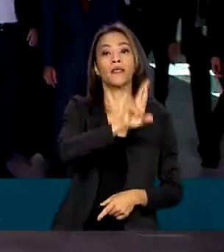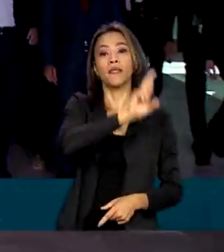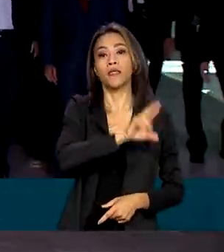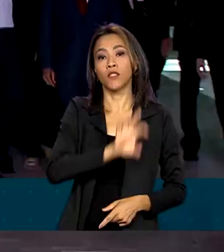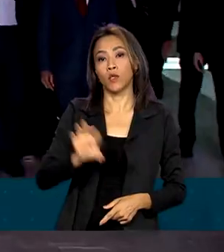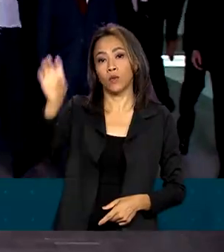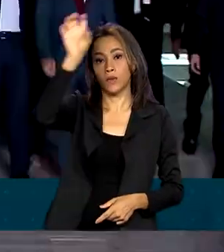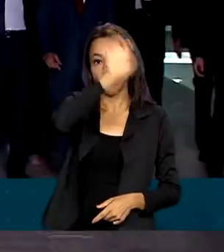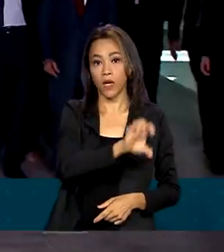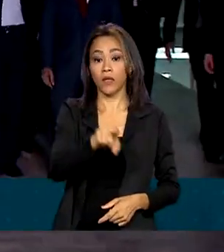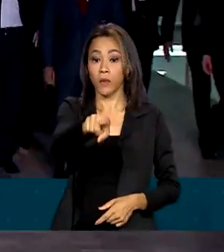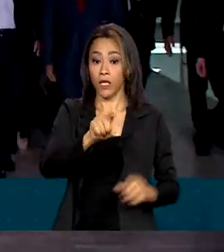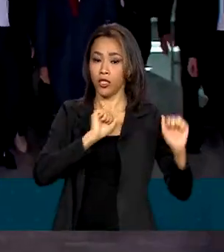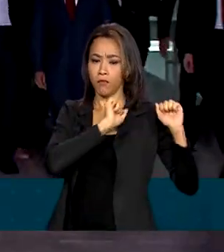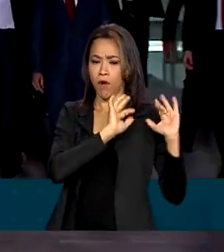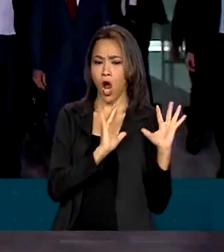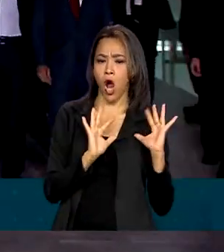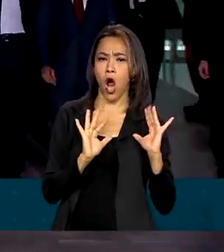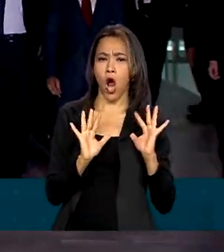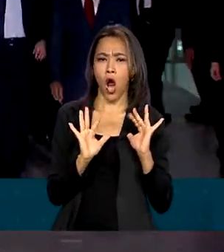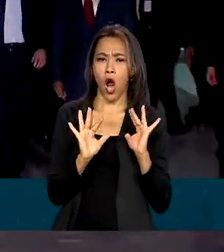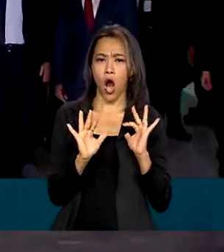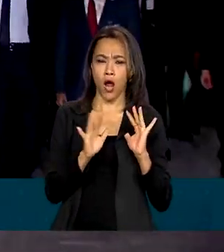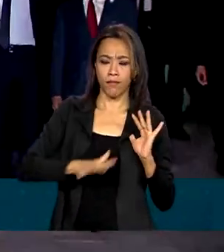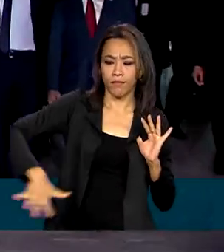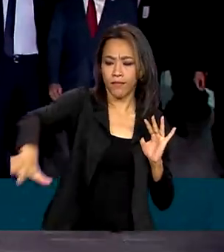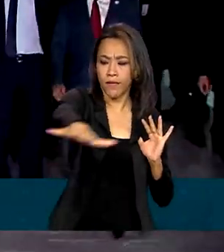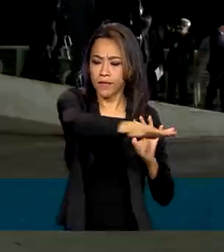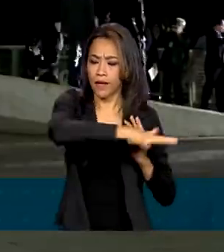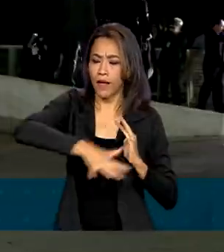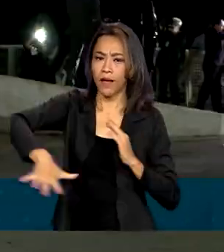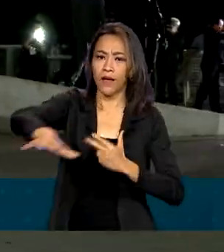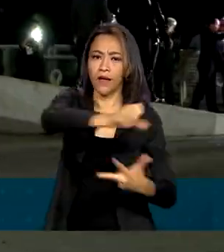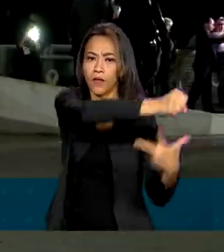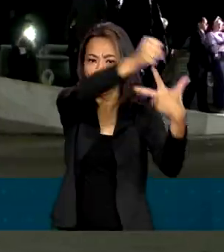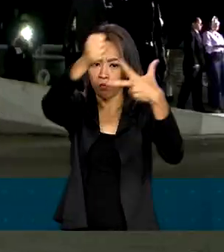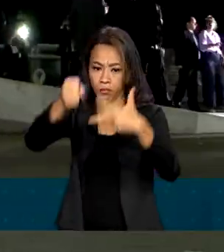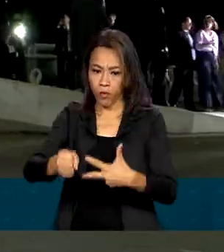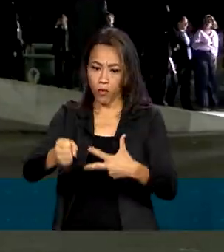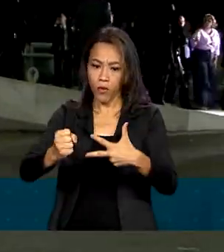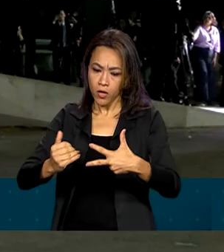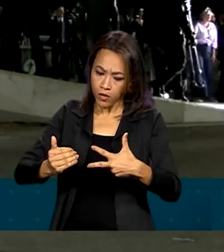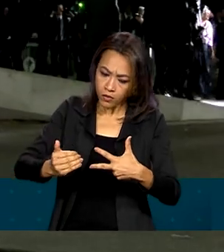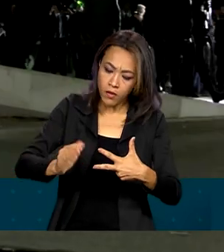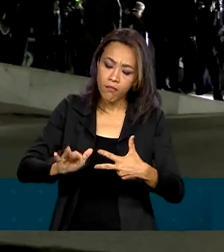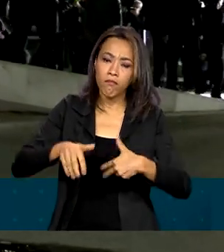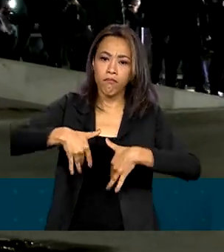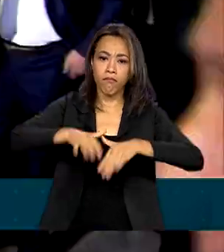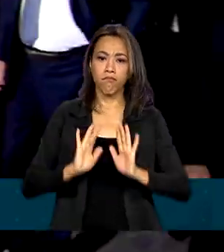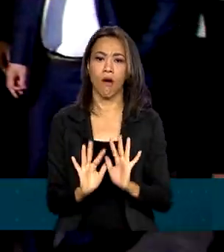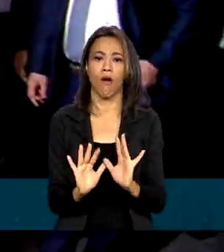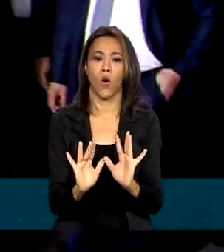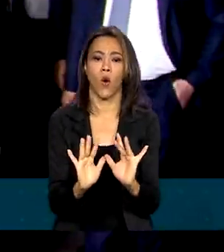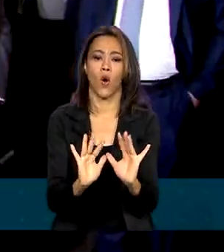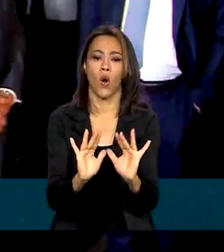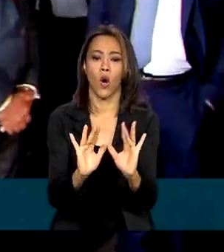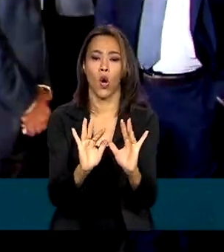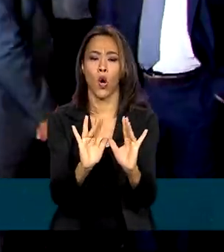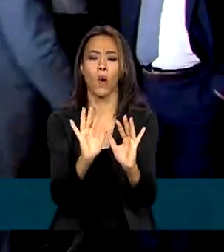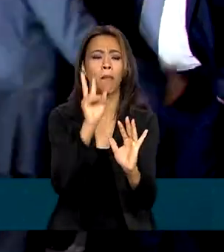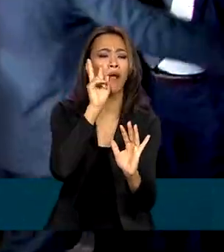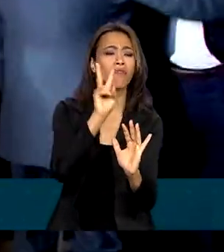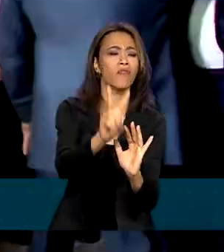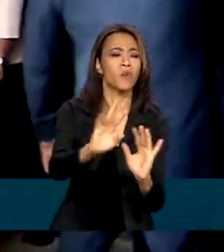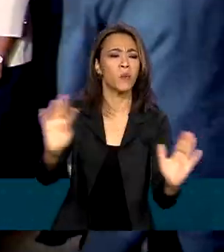simbólico, eles atravessaram a Praça dos Três Poderes em direção ao Supremo Tribunal Federal para que pudessem ver de perto os